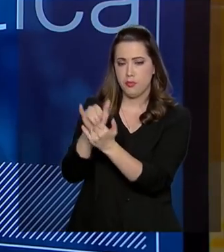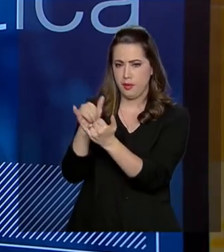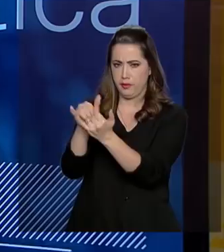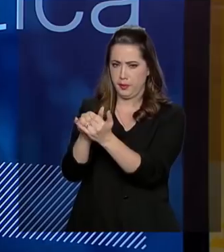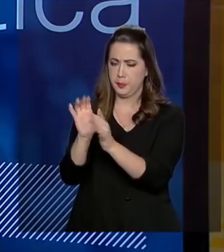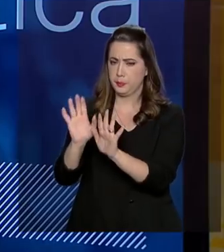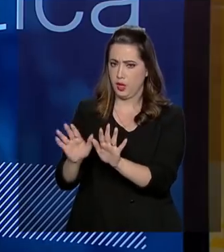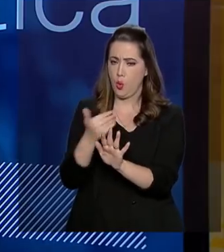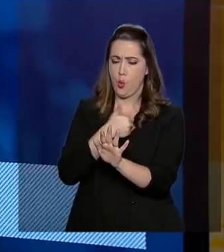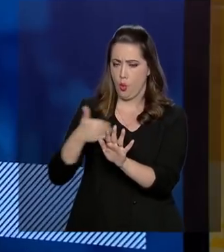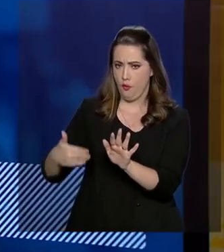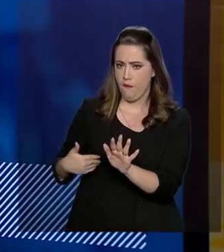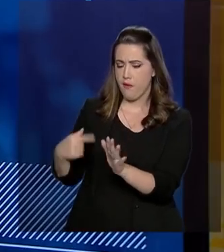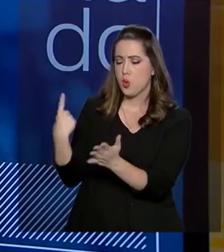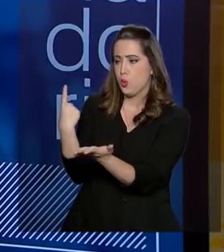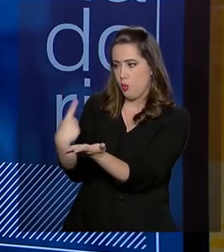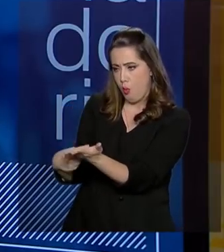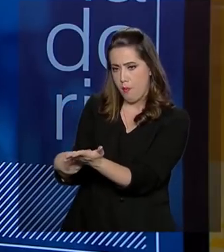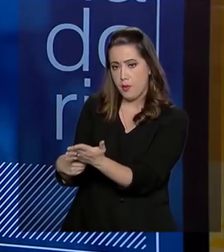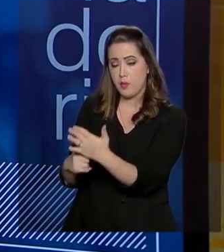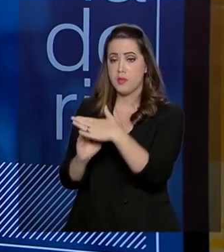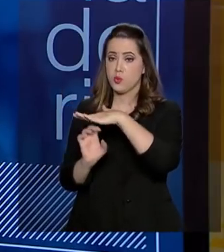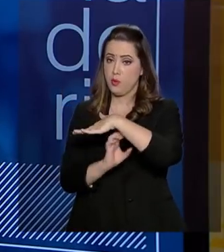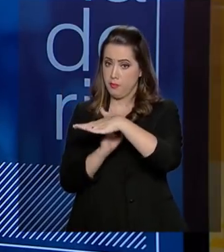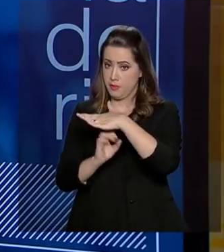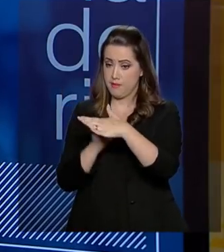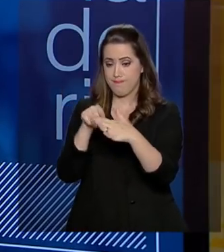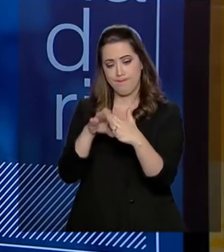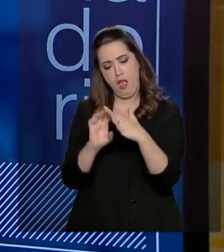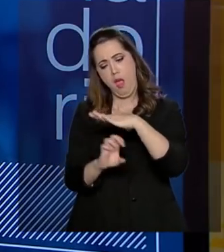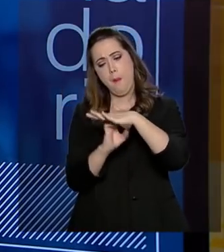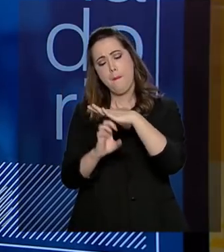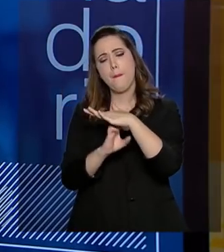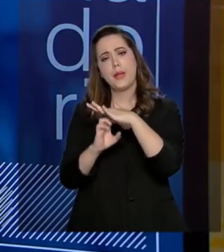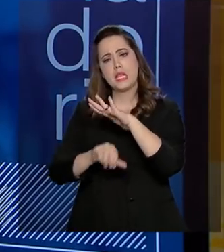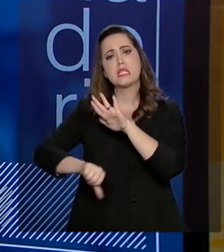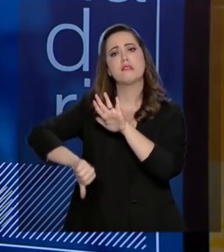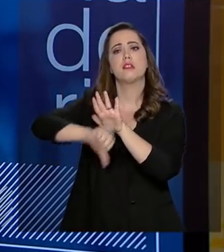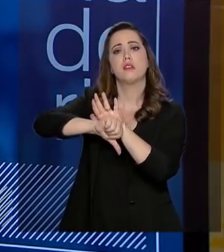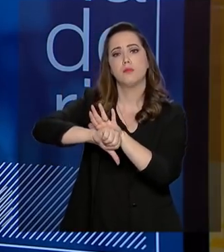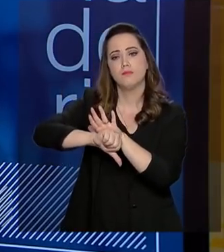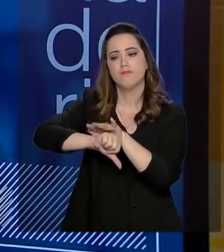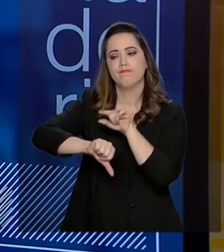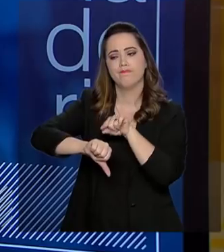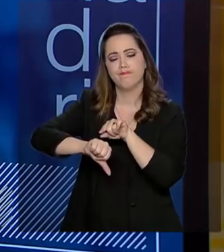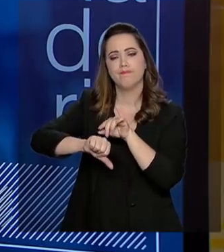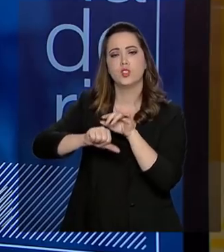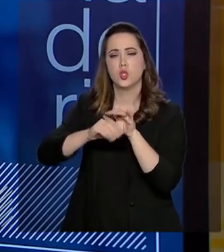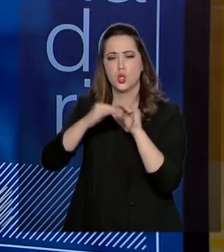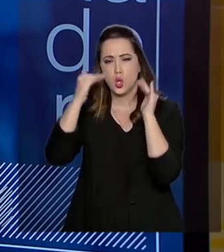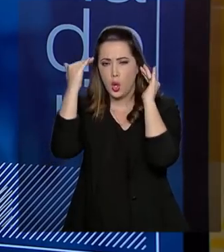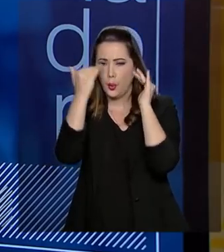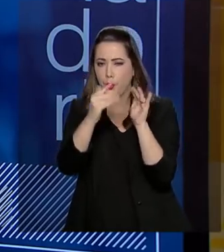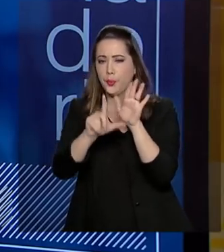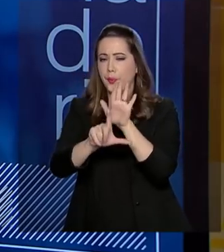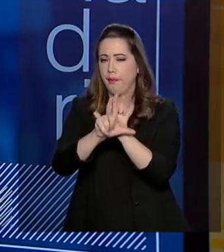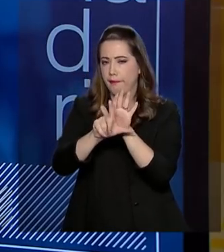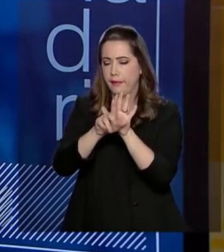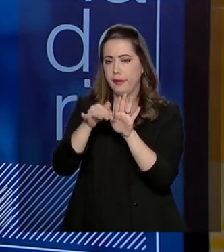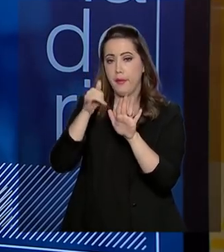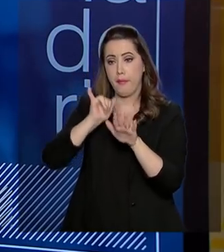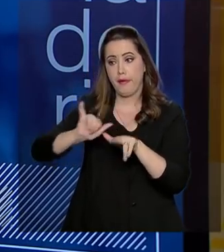jurídica, que esteja envolvido em algum ilícito previsto no artigo 5º da Lei 2846, que é a nossa lei anticorrupção.